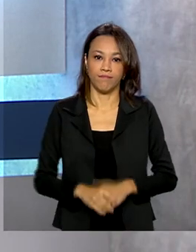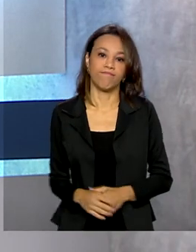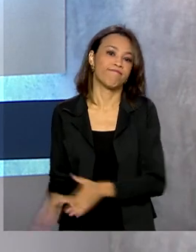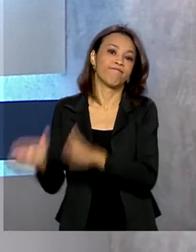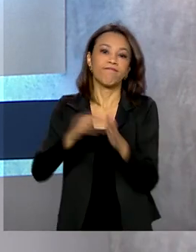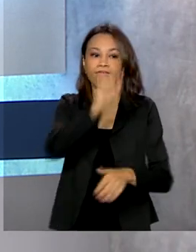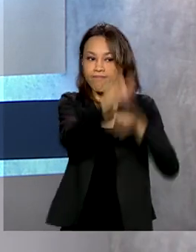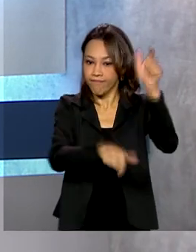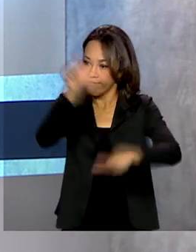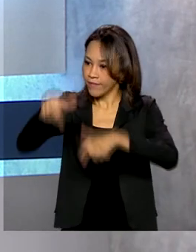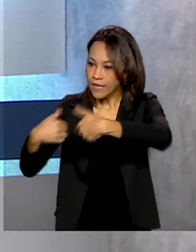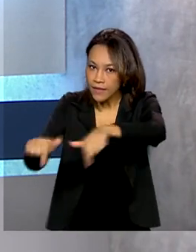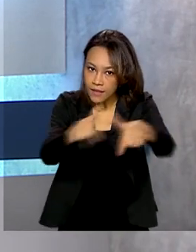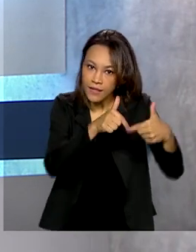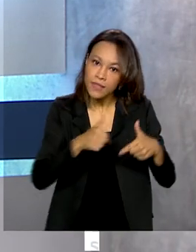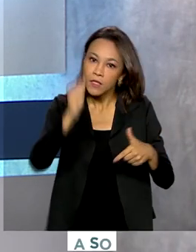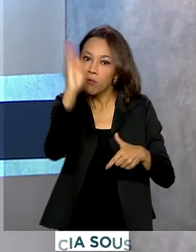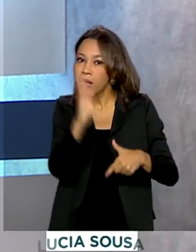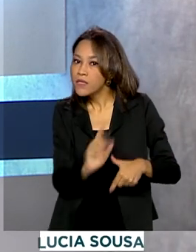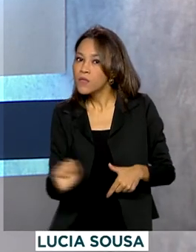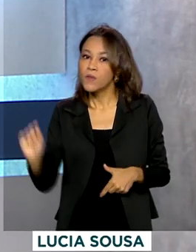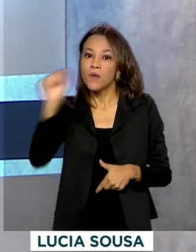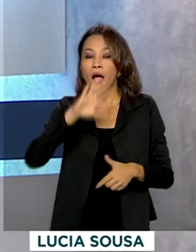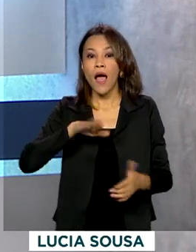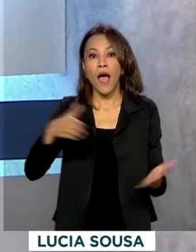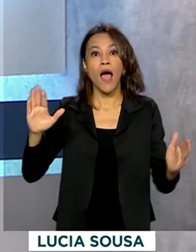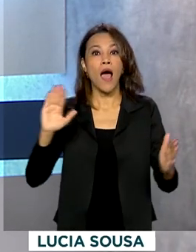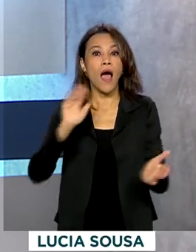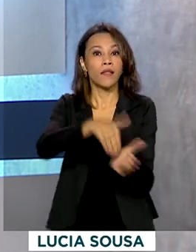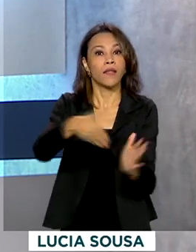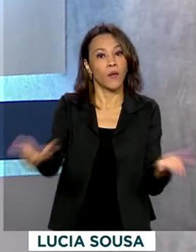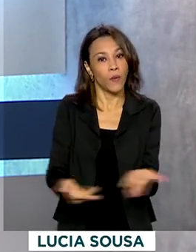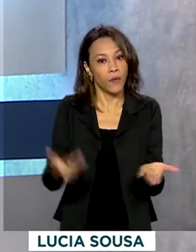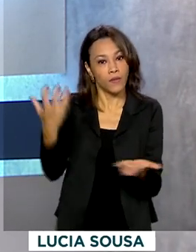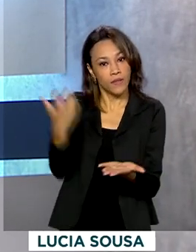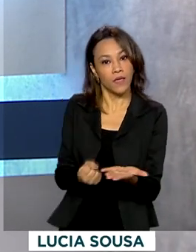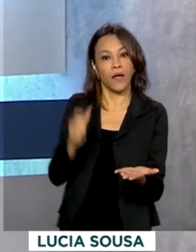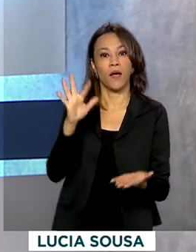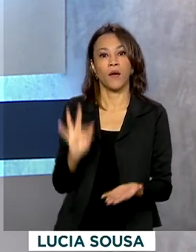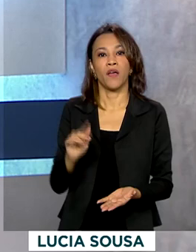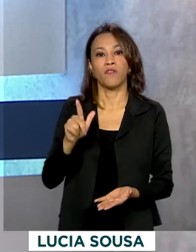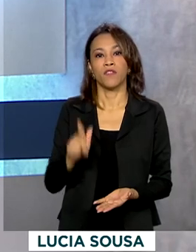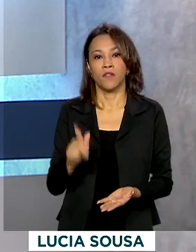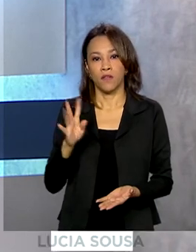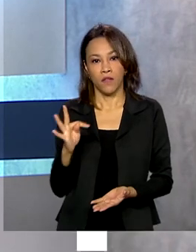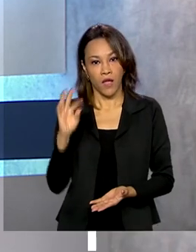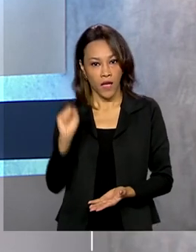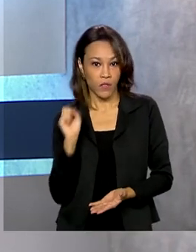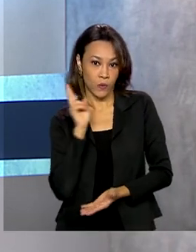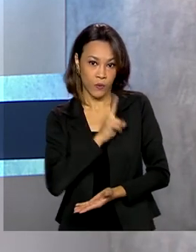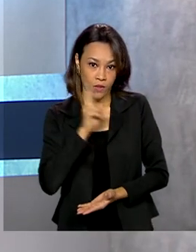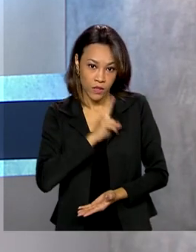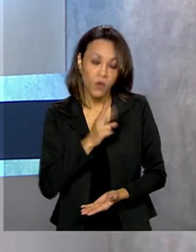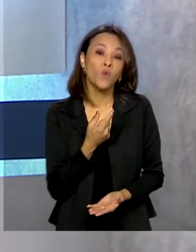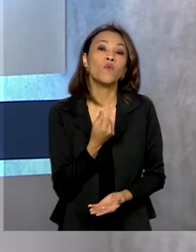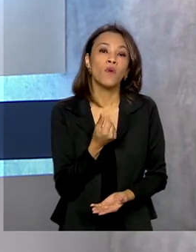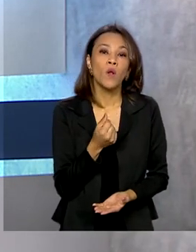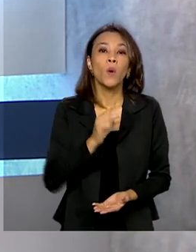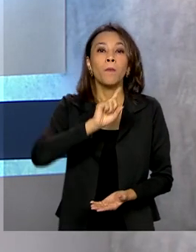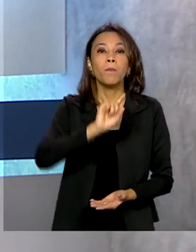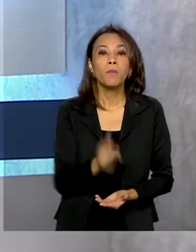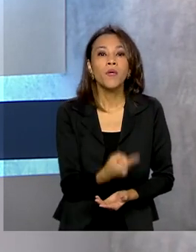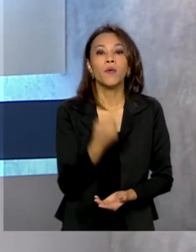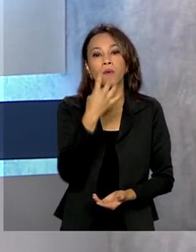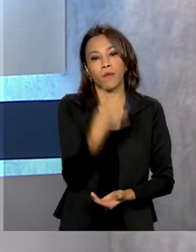Trabalhadores de todo o país têm até hoje para sacar o FGTS emergencial. O valor é de até R$